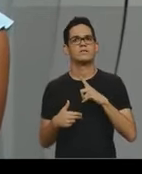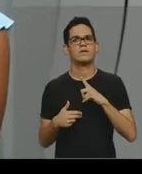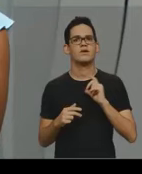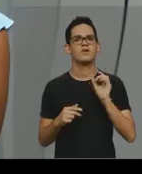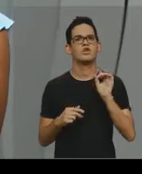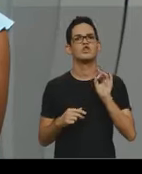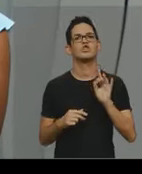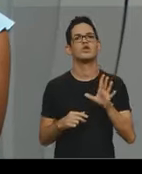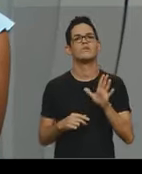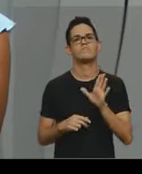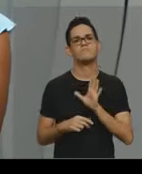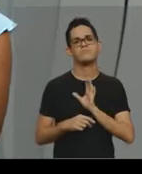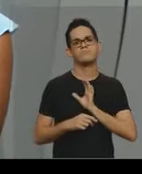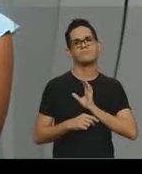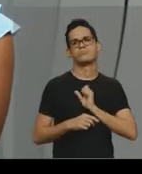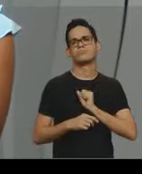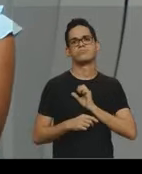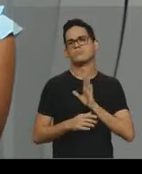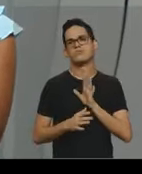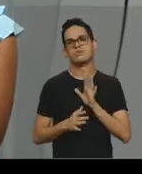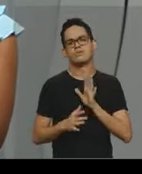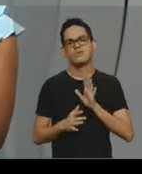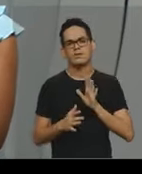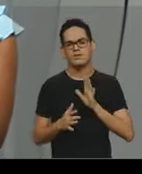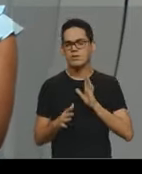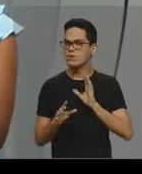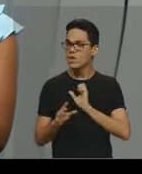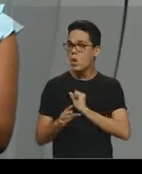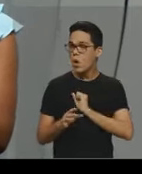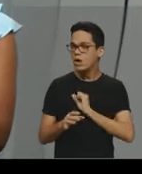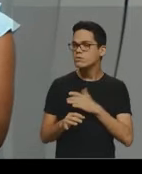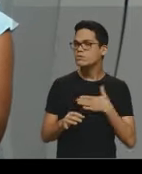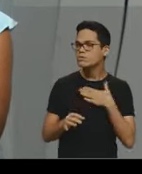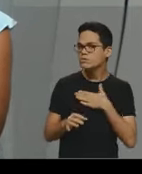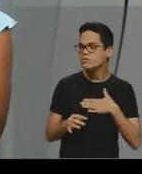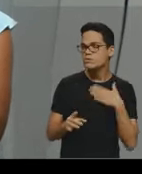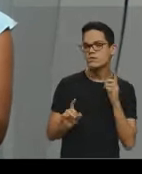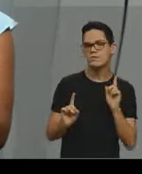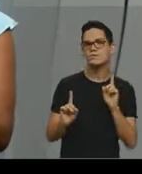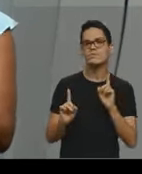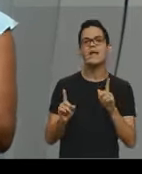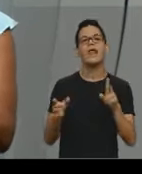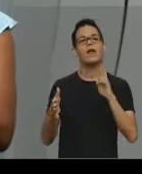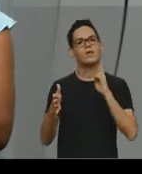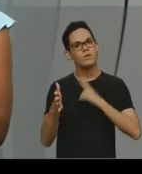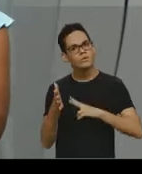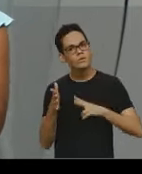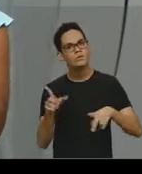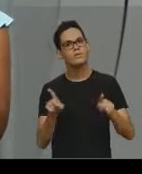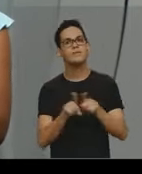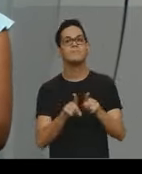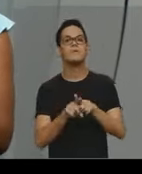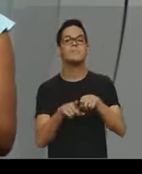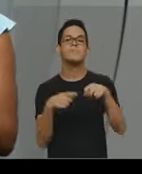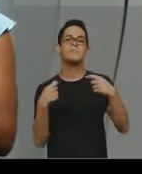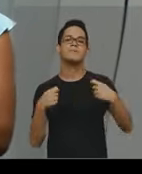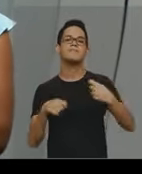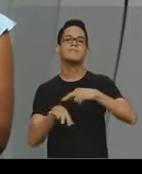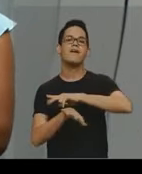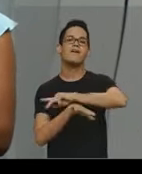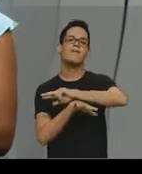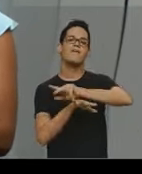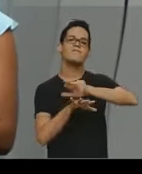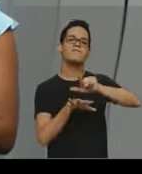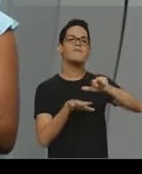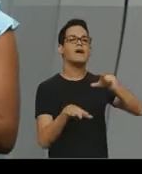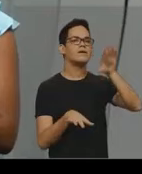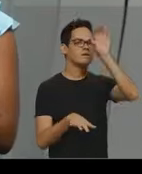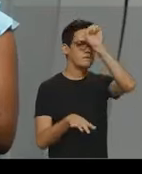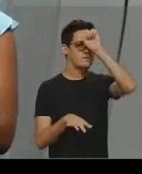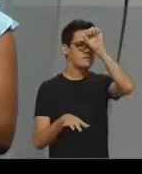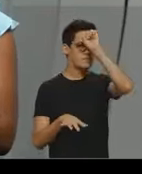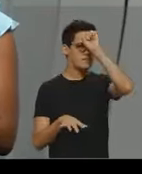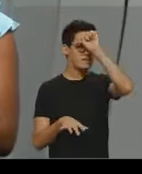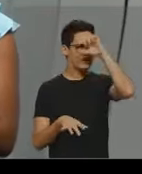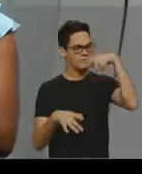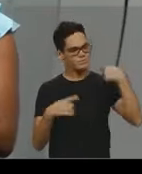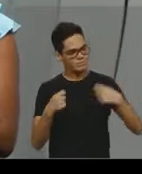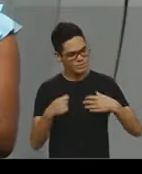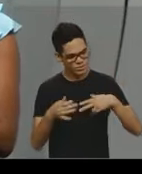mais gosto, né, para eu ler, porque ler também, a leitura, ela envolve vários conhecimentos,